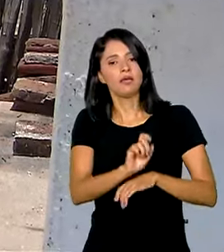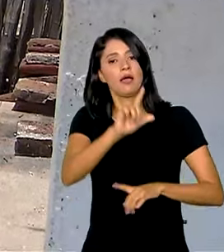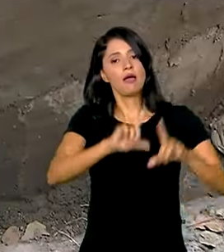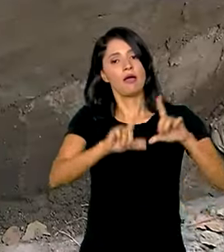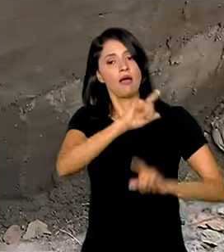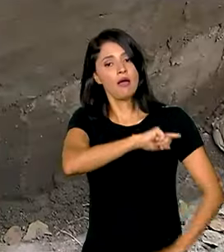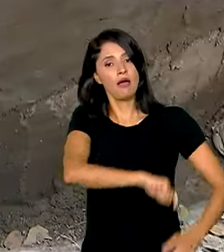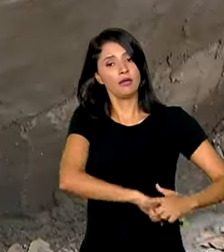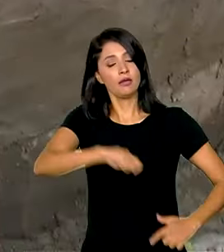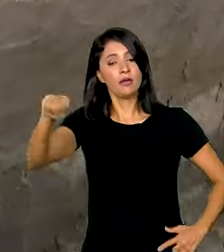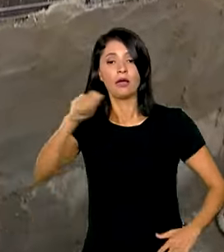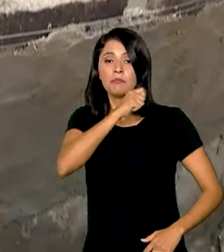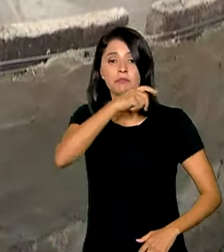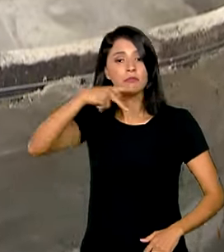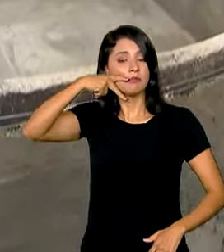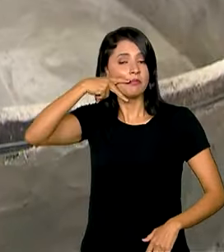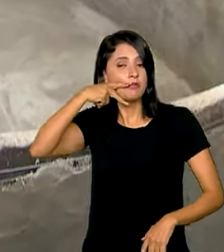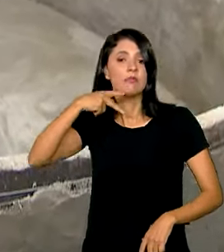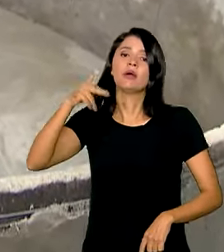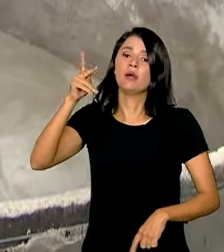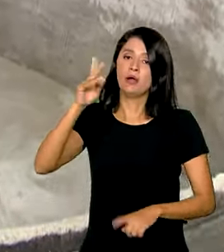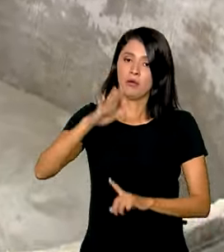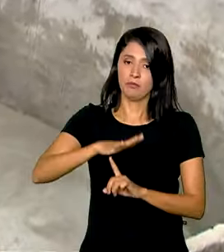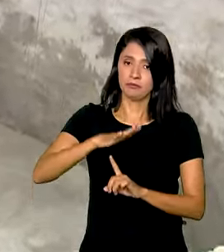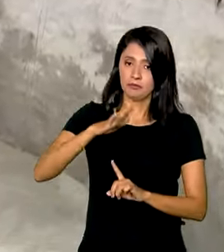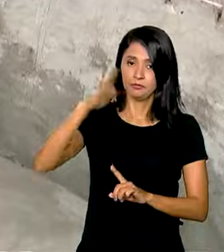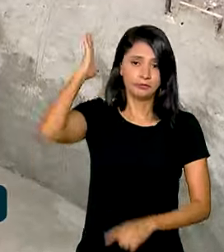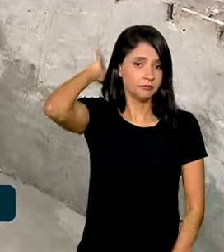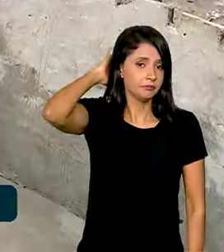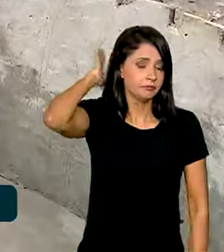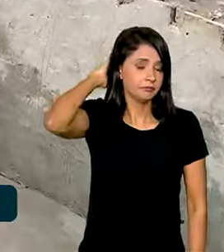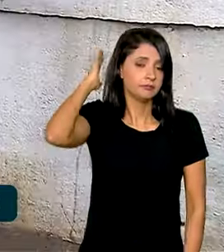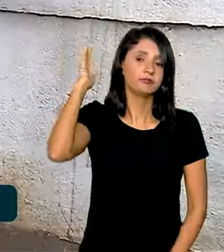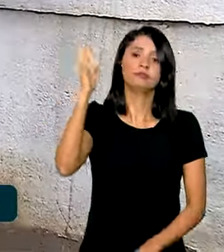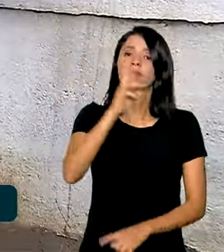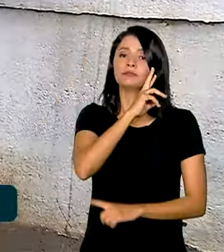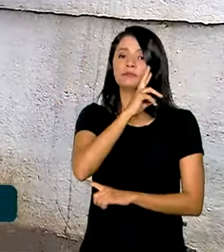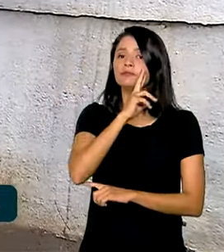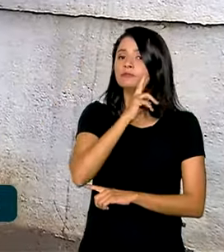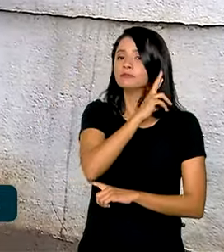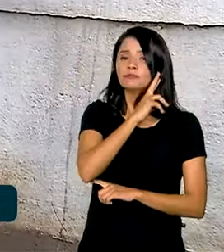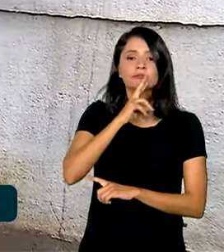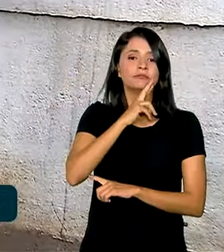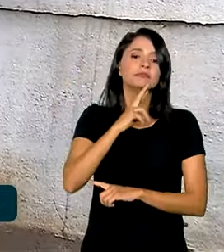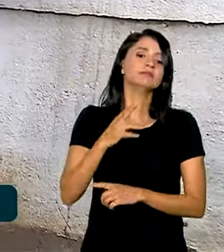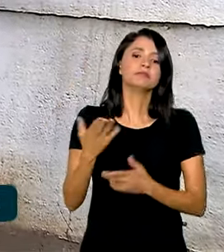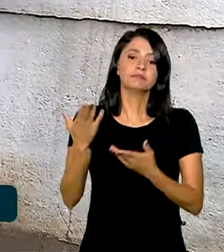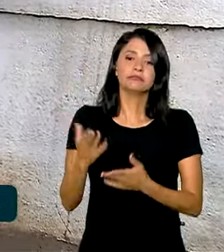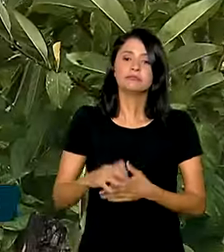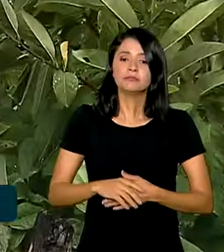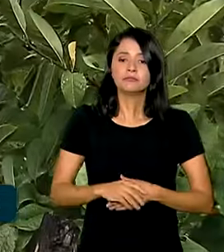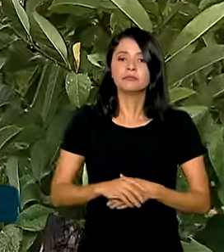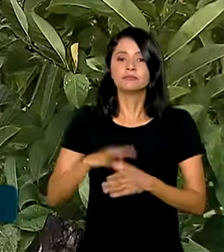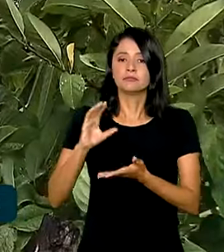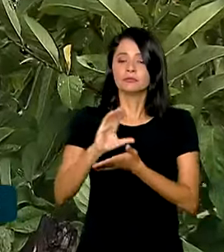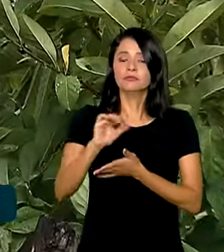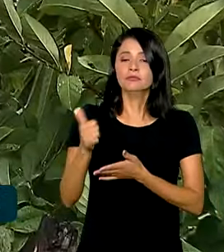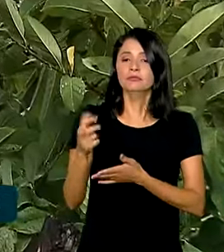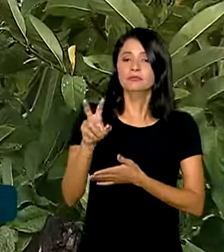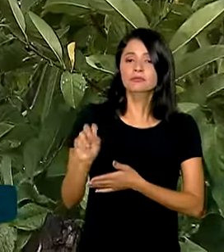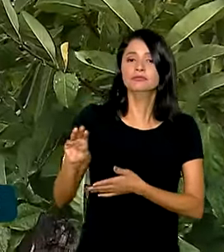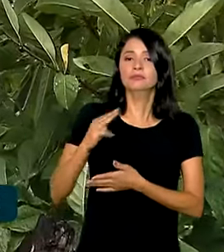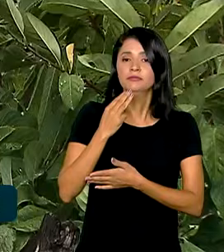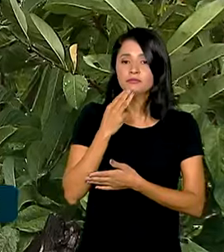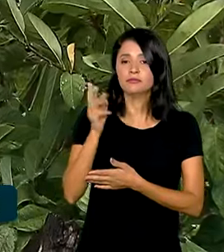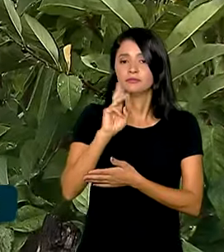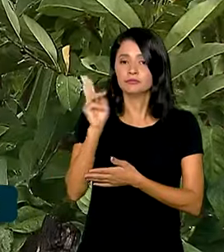Amazonas, Pará e Rondônia. O lançamento do edital que prevê investimentos de 150 milhões de reais para captação